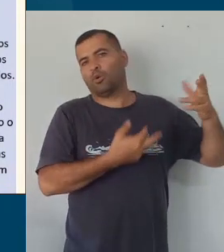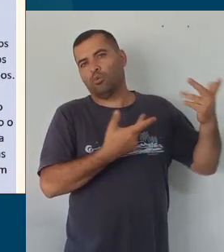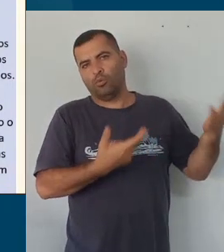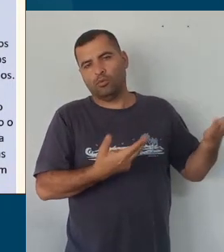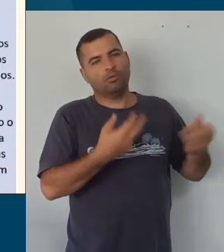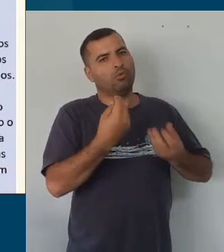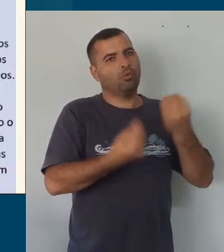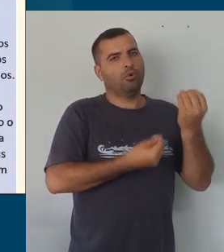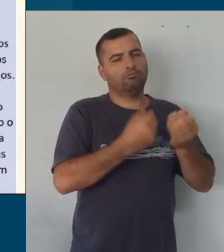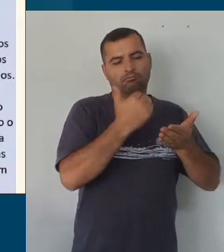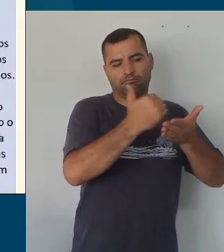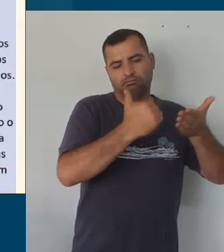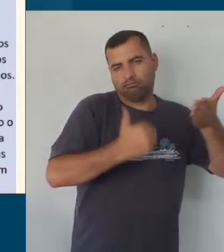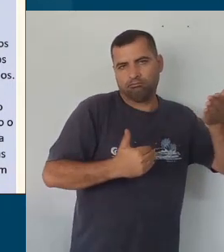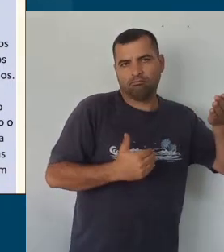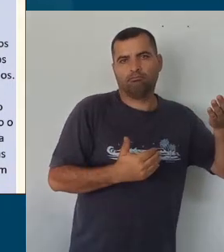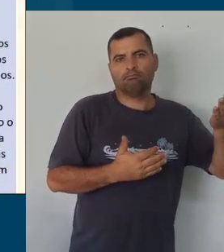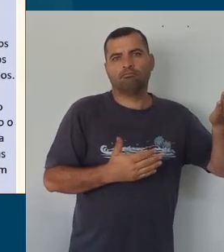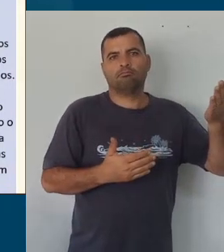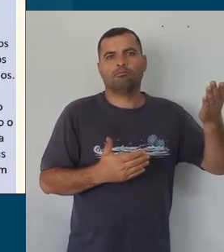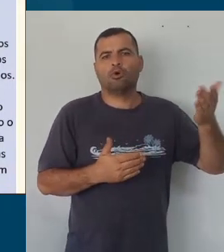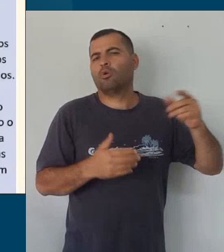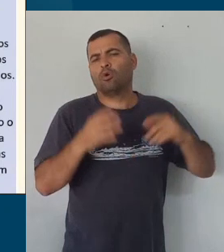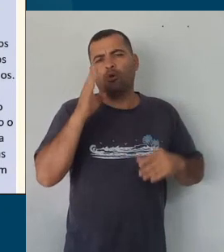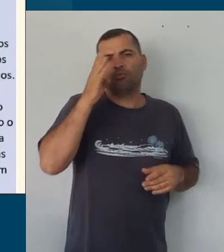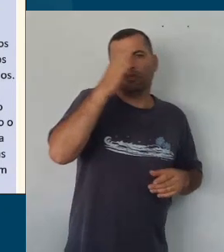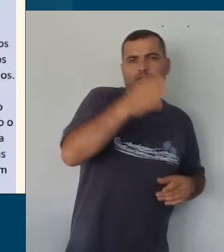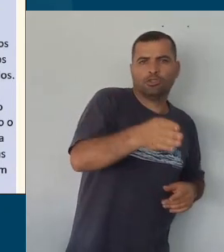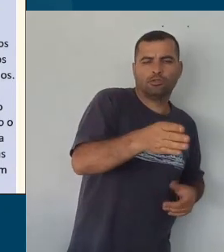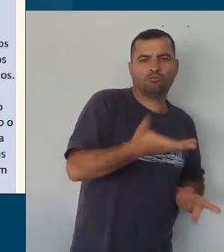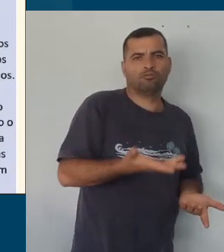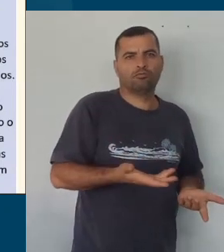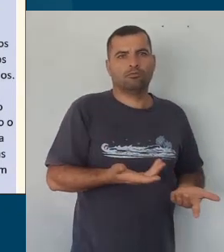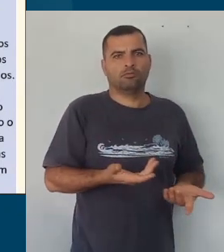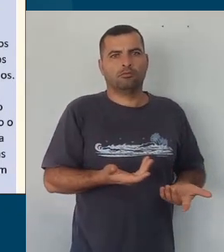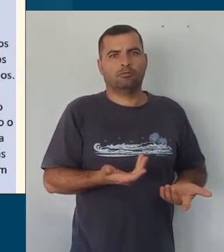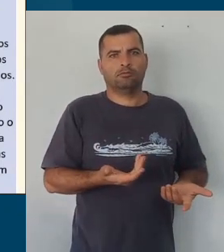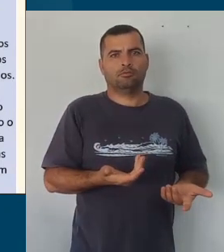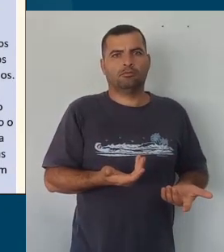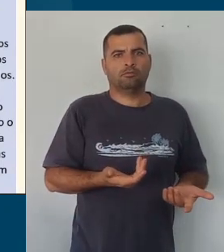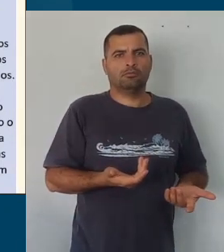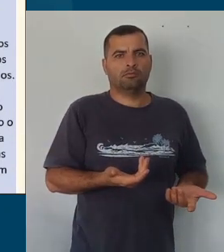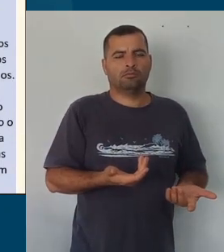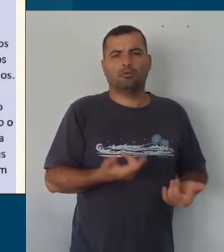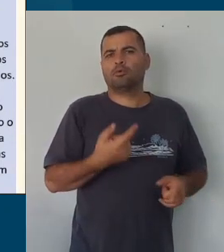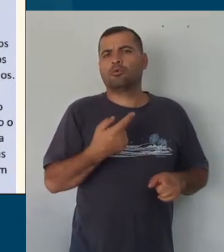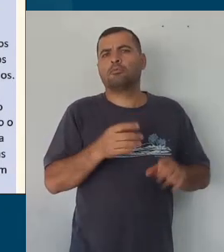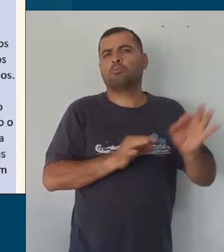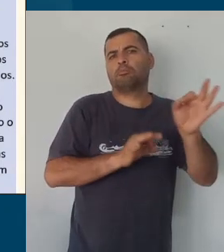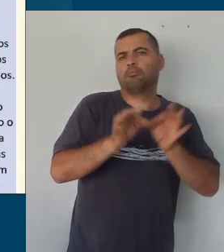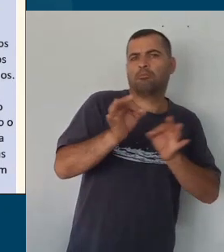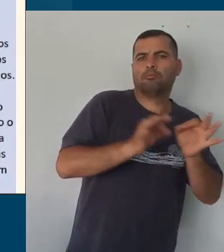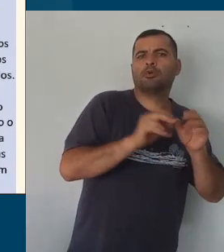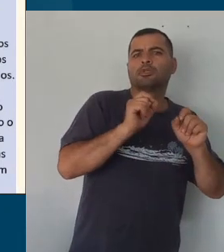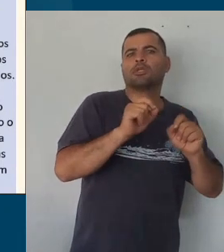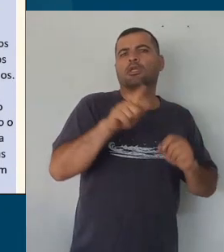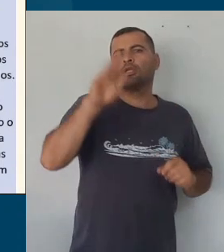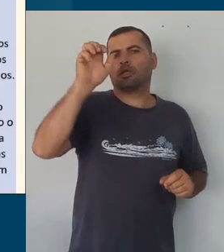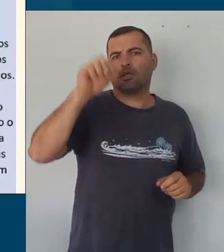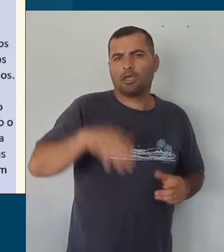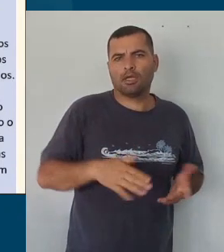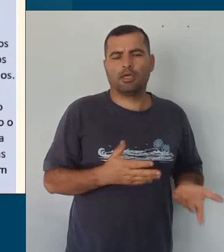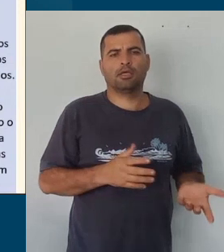organiza, qual é a função dele, quais são os seus organizadores, as unidades temáticas nos campos de